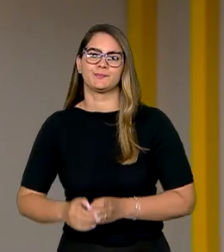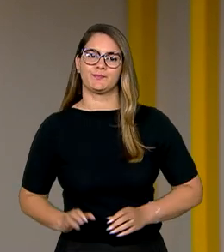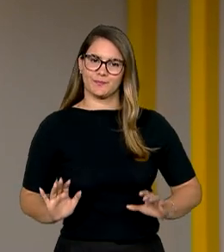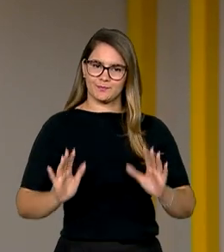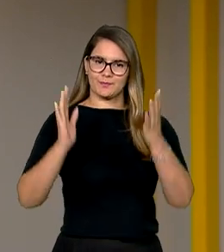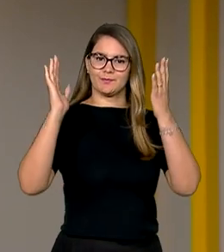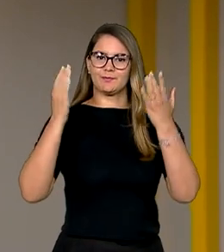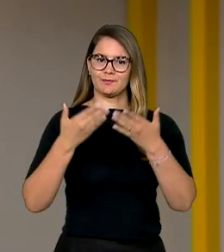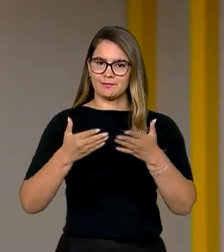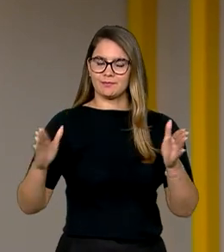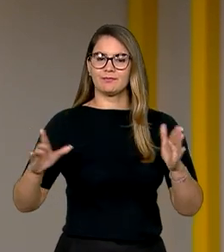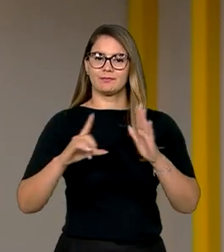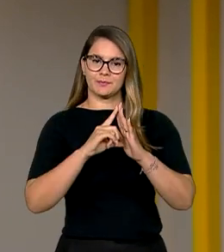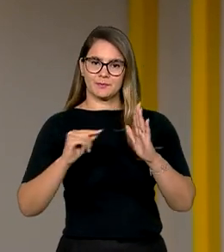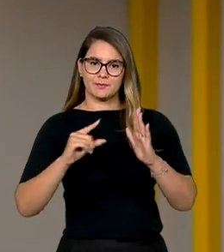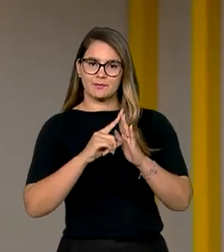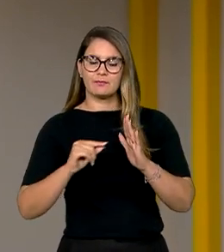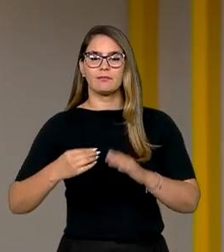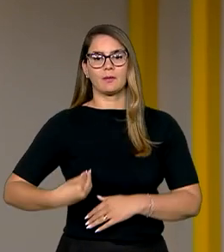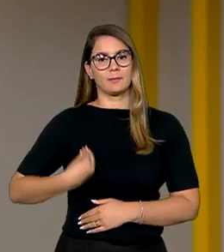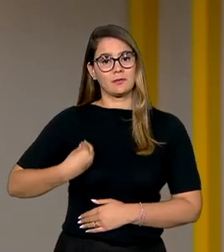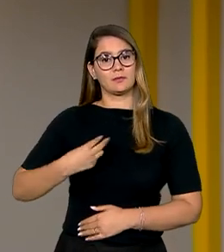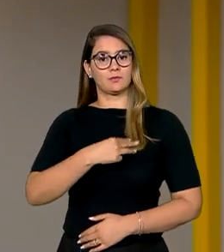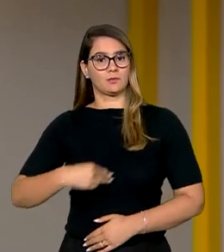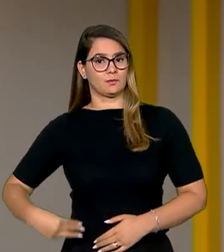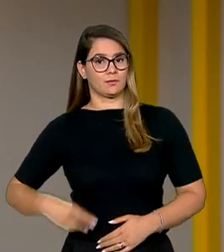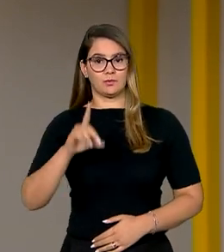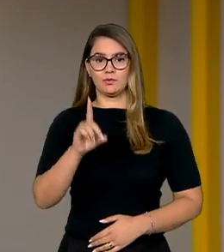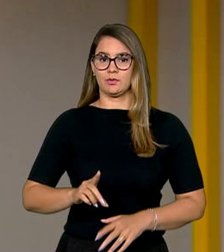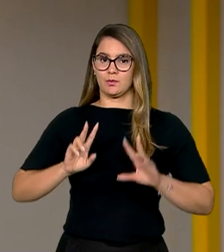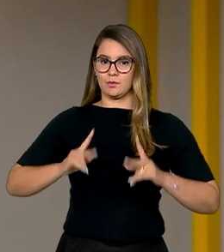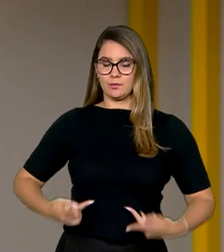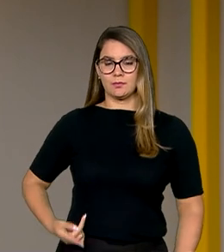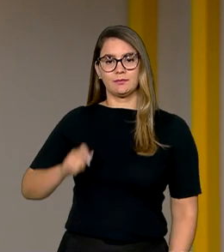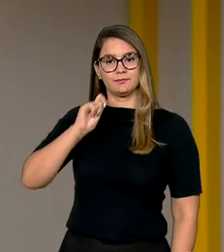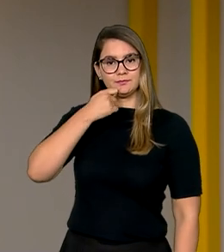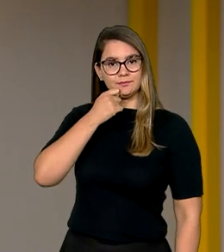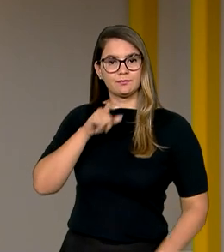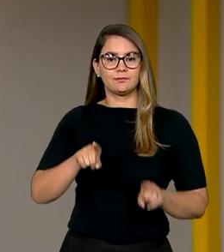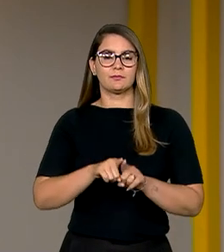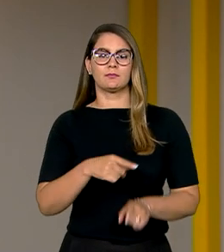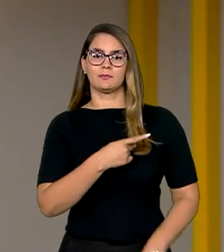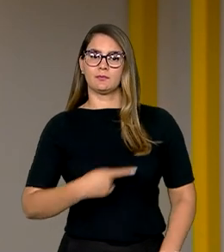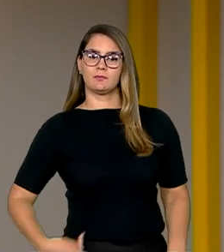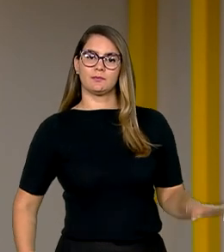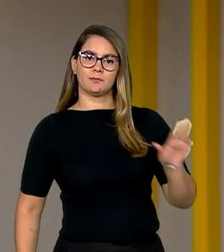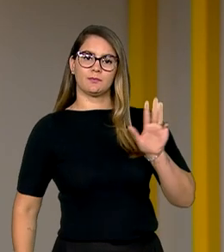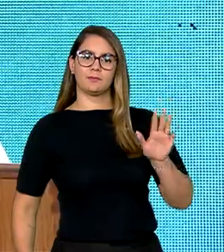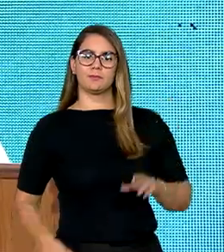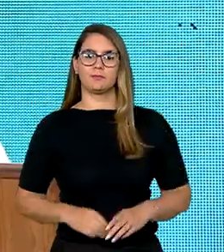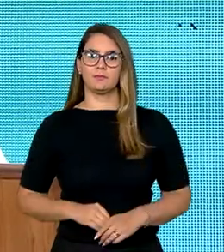lançamento foi realizada no Palácio do Planalto com a presença do ministro dos Direitos Humanos, Silvio Almeida e do presidente Lula.